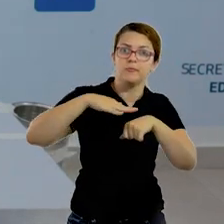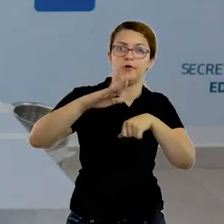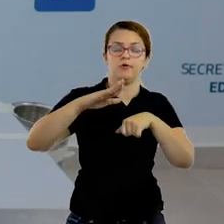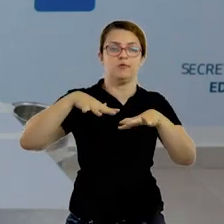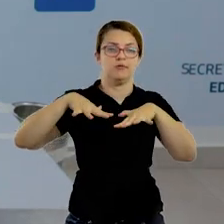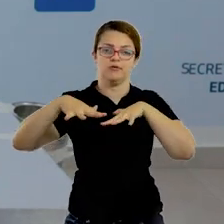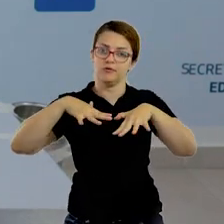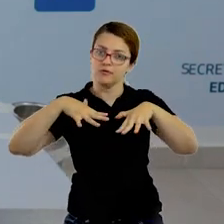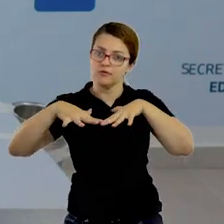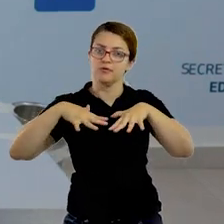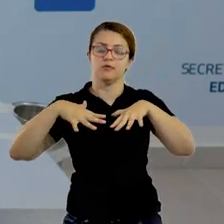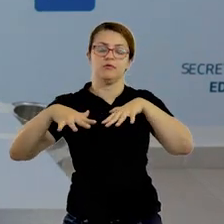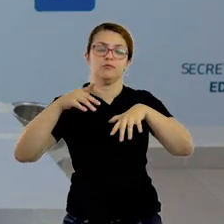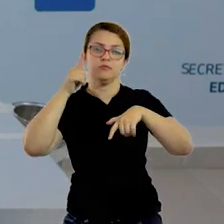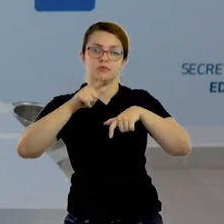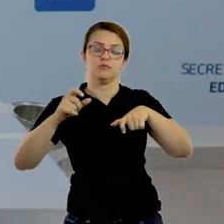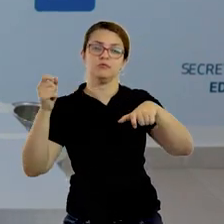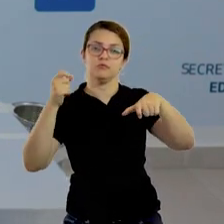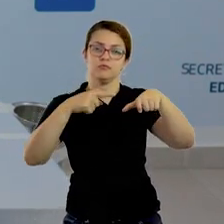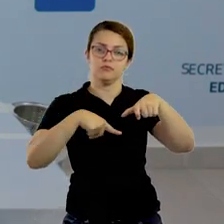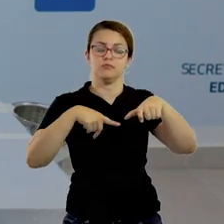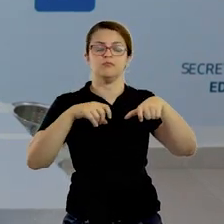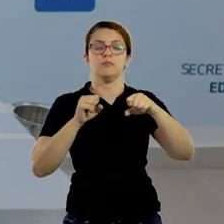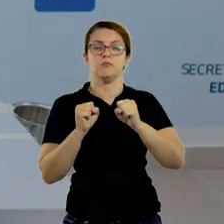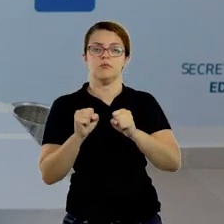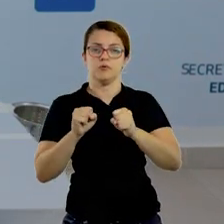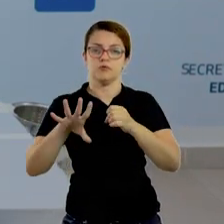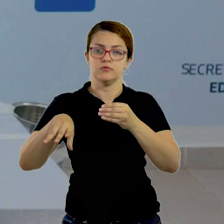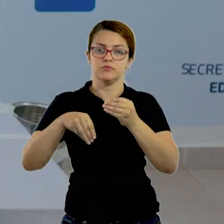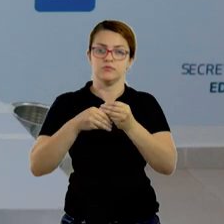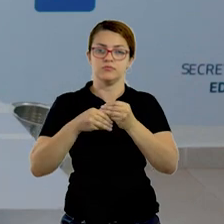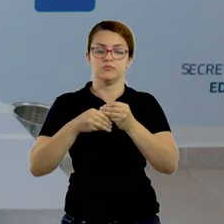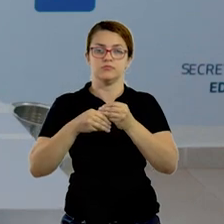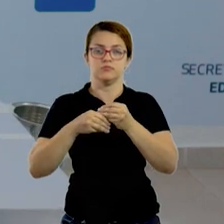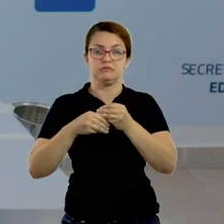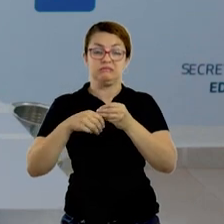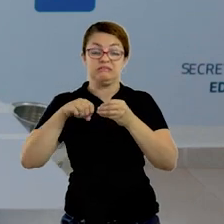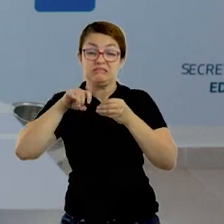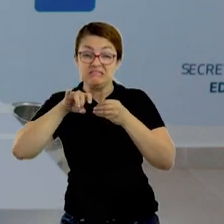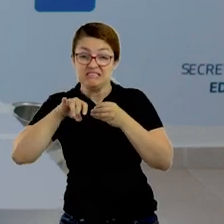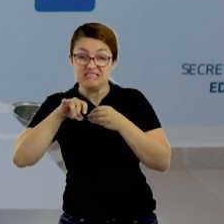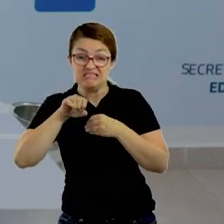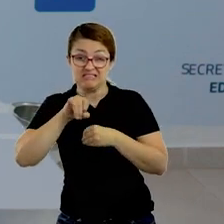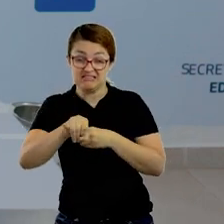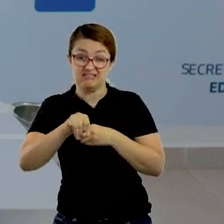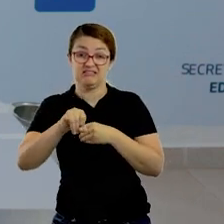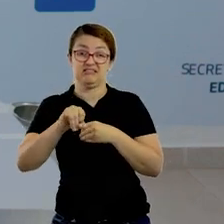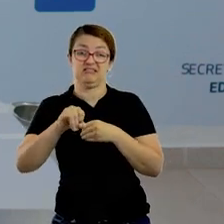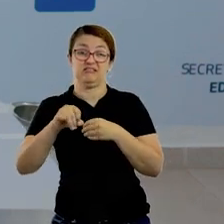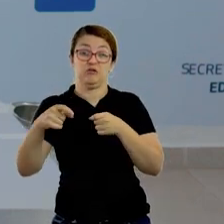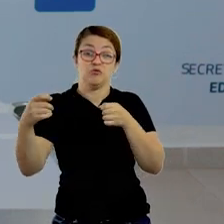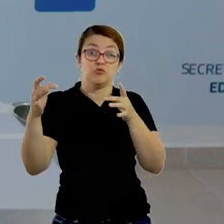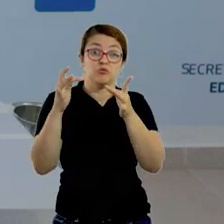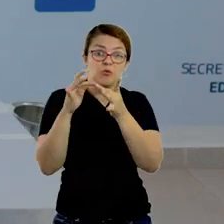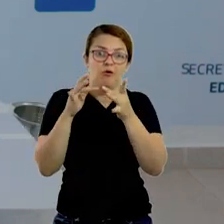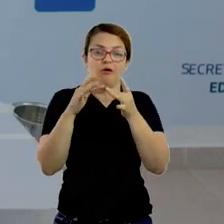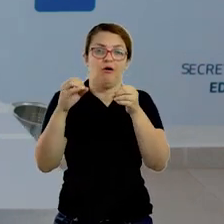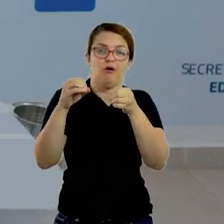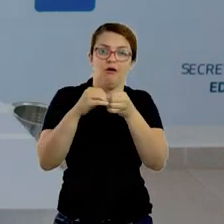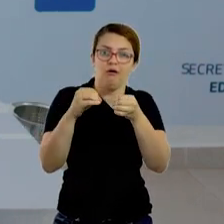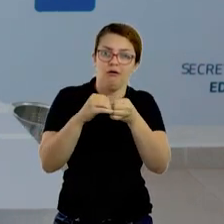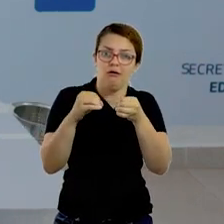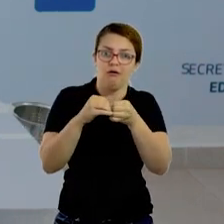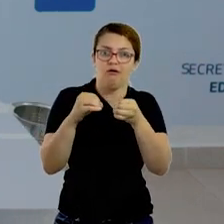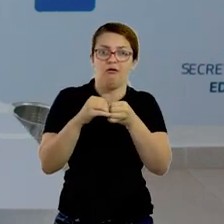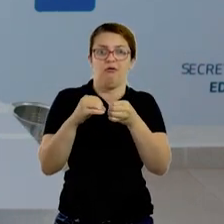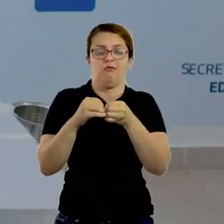de passes antes de fazer o gol, você pode também acrescentar que se ele bater a tampinha no outro, ele perde a vez. Caiu fora do